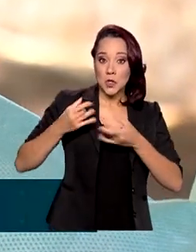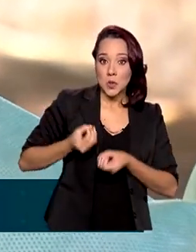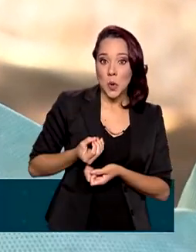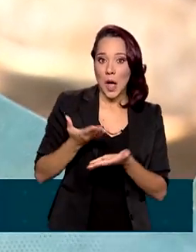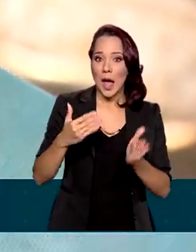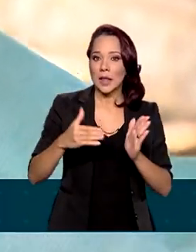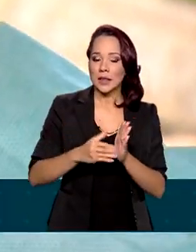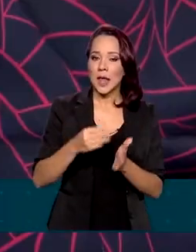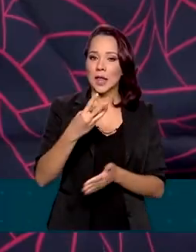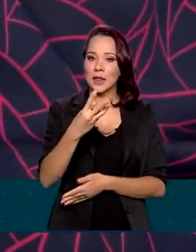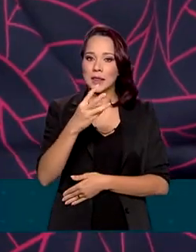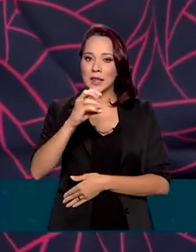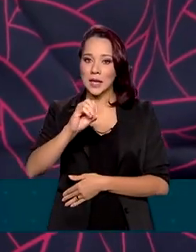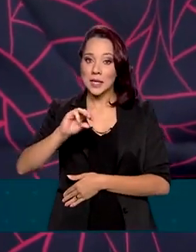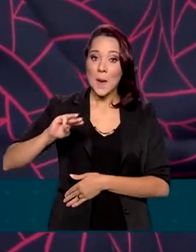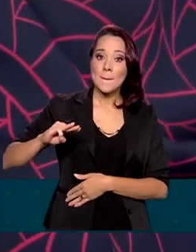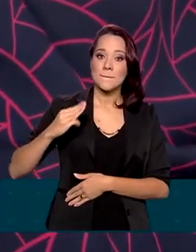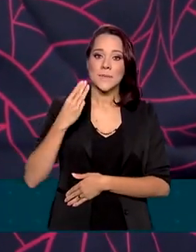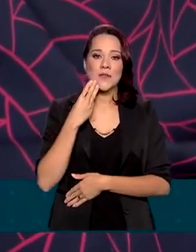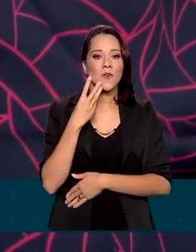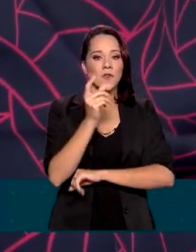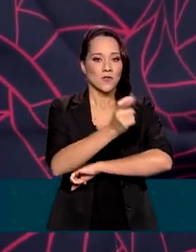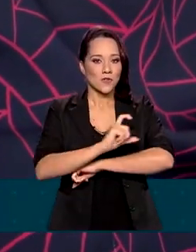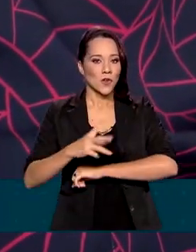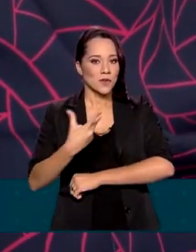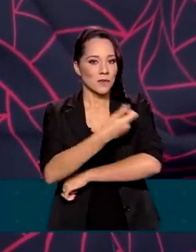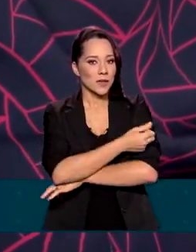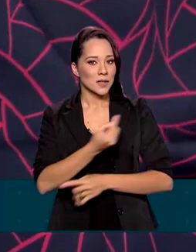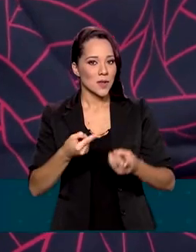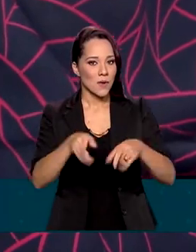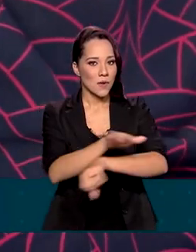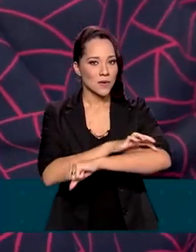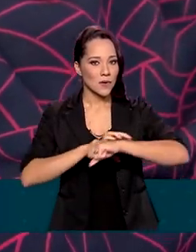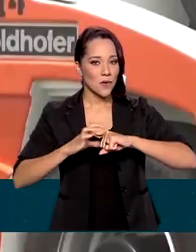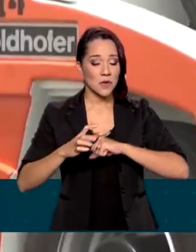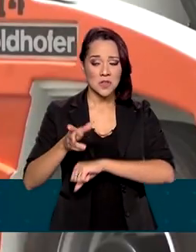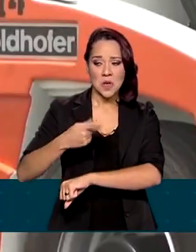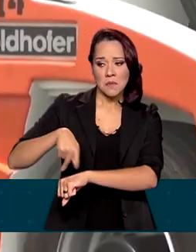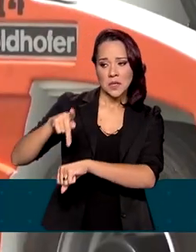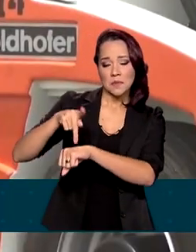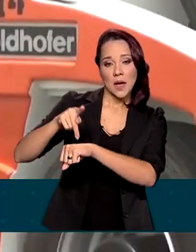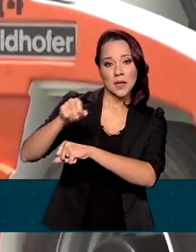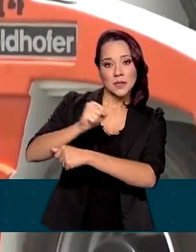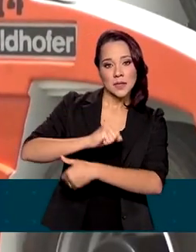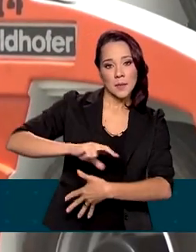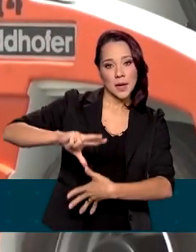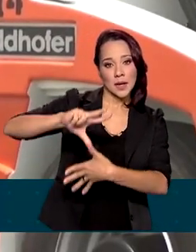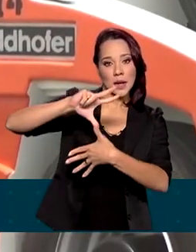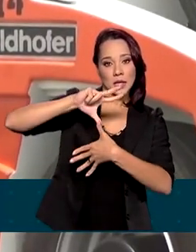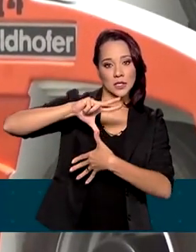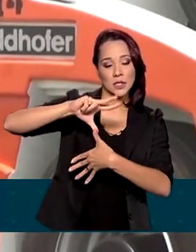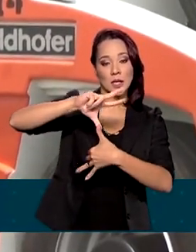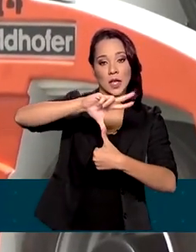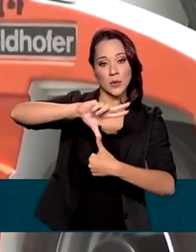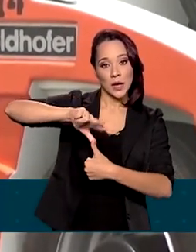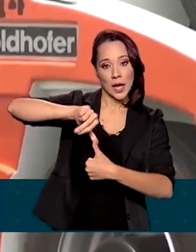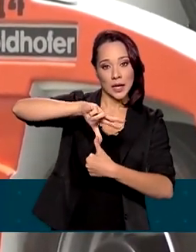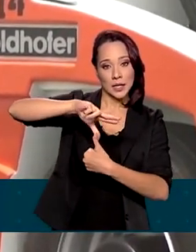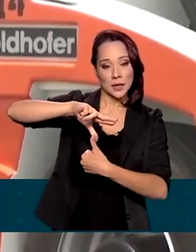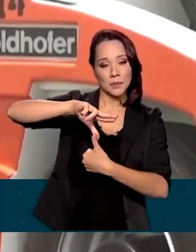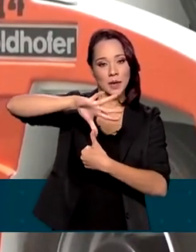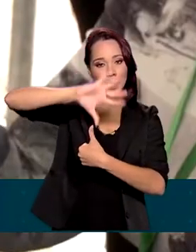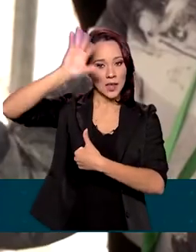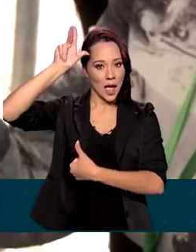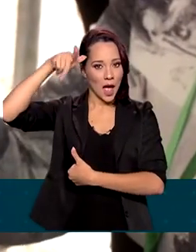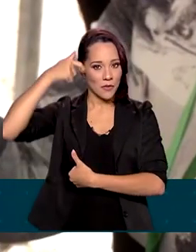30 milhões de doses da vacina contra a Covid-19 para países da América Latina, do Caribe e da